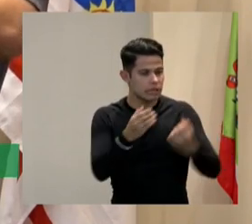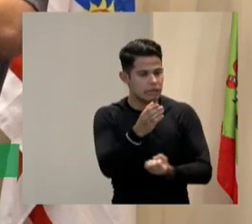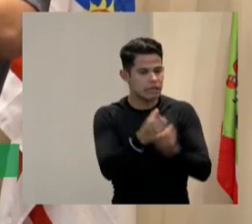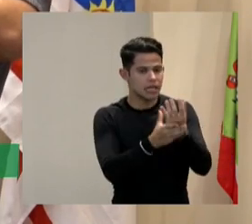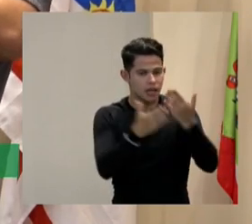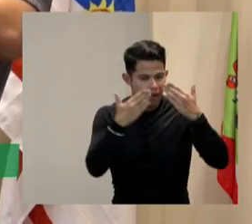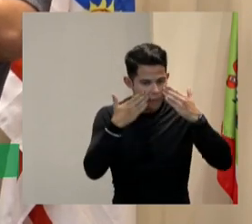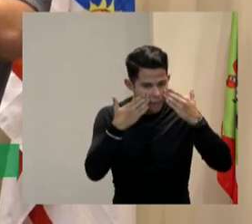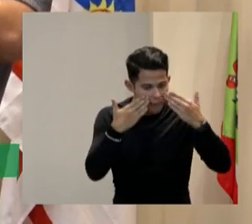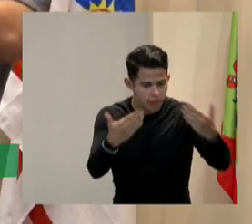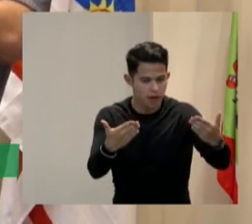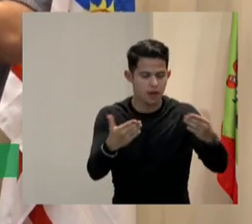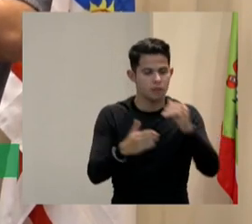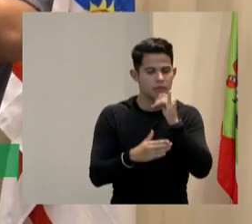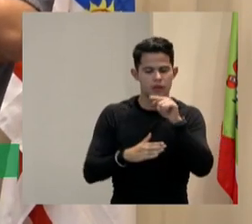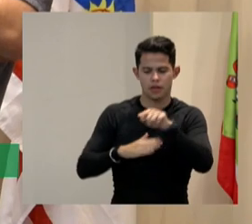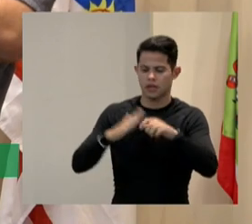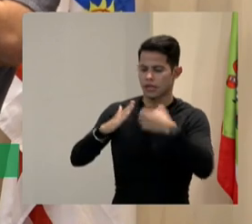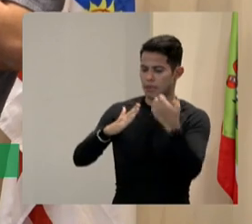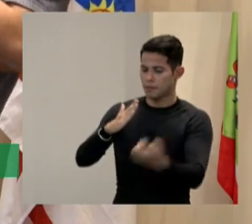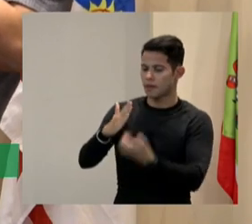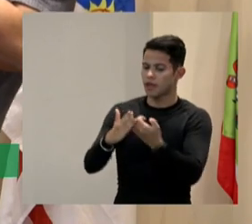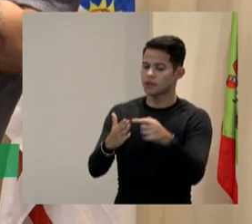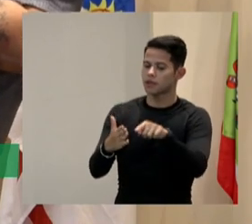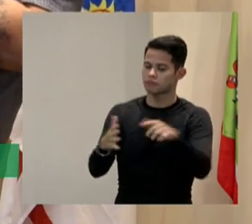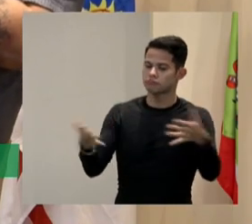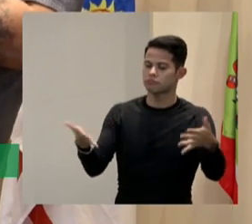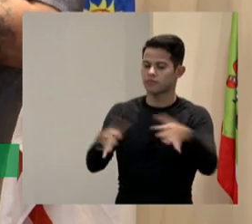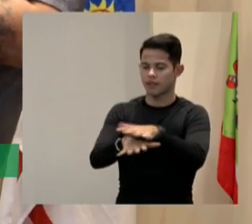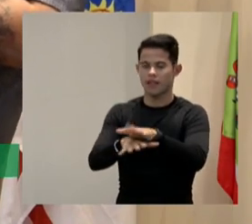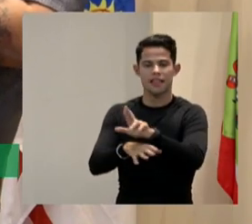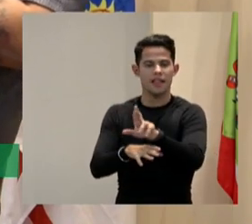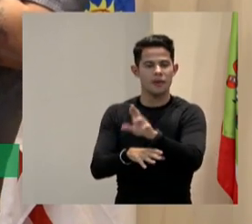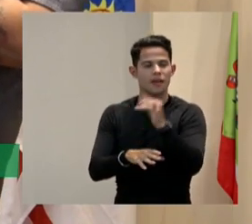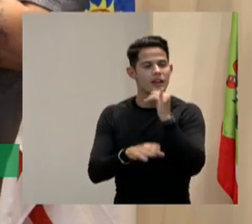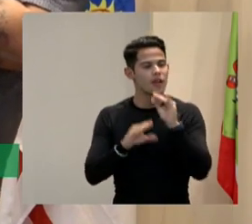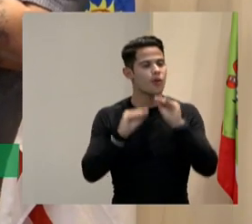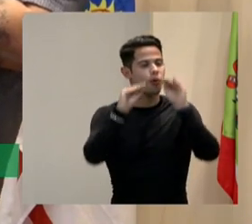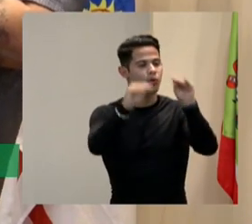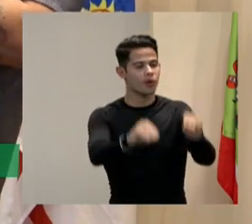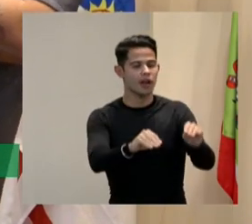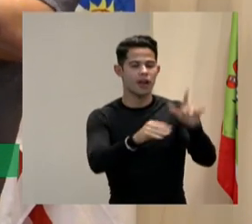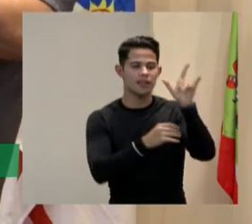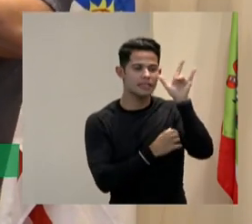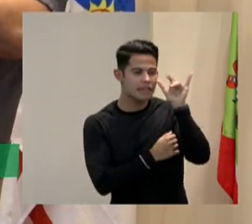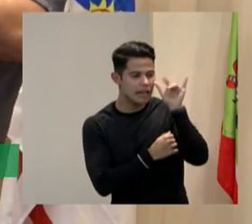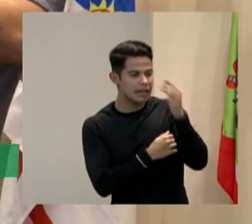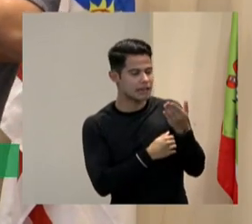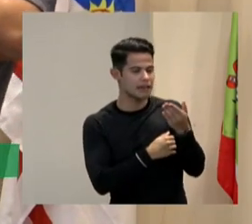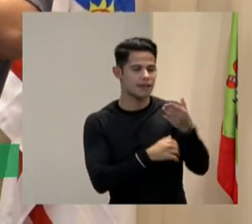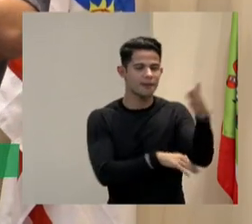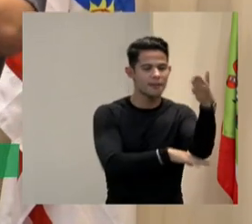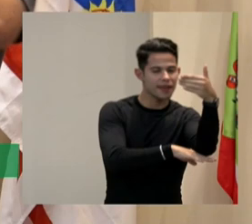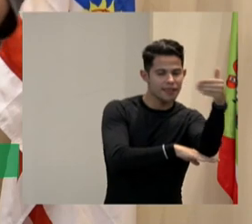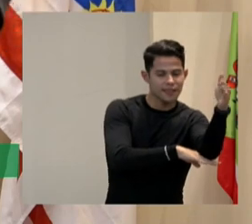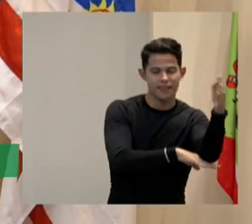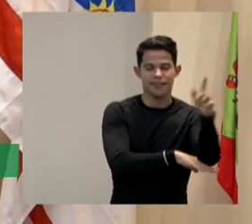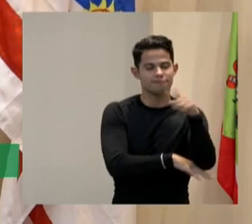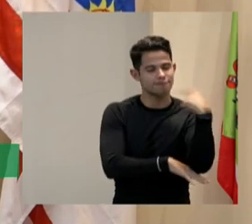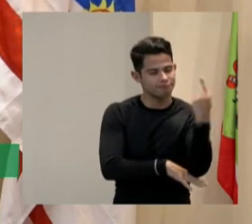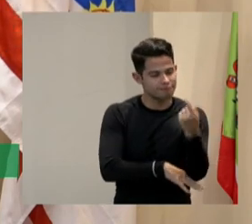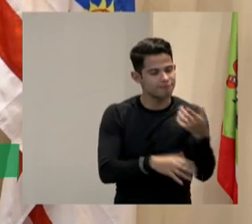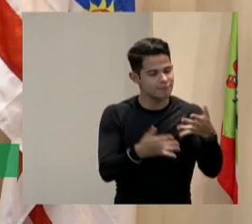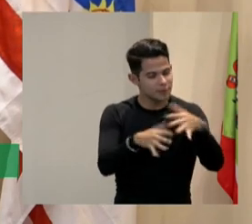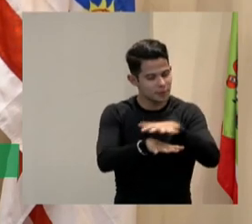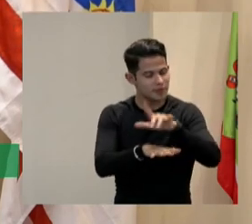empresa olha essa empresa realmente é inclusiva não é só colocar lá no Instagram uma bandeira ou XY não mas olha realmente digital